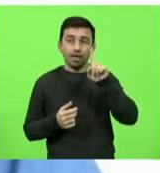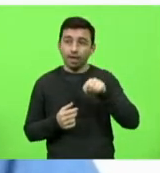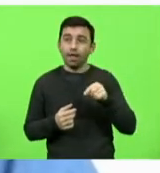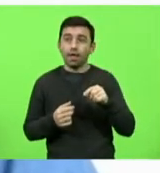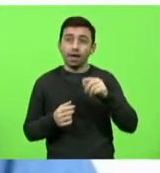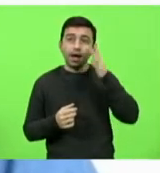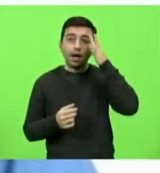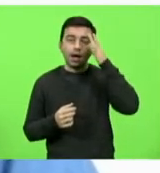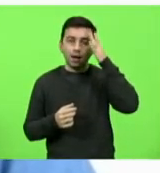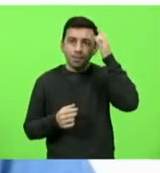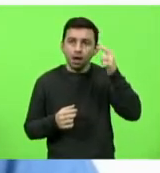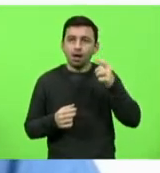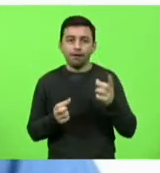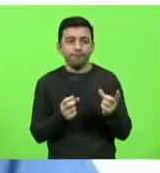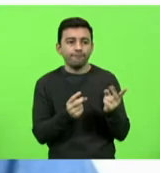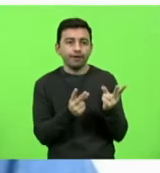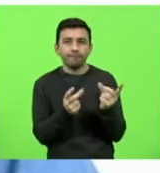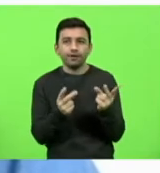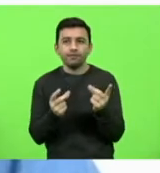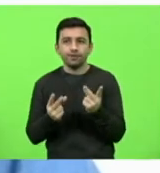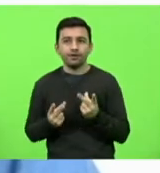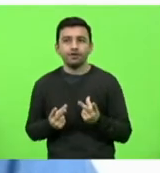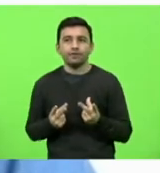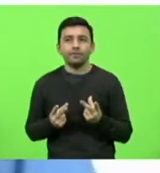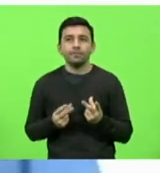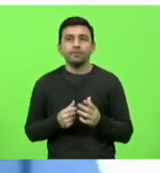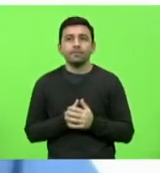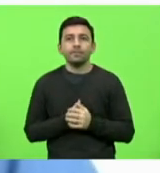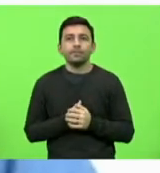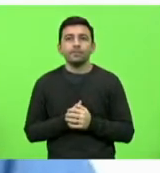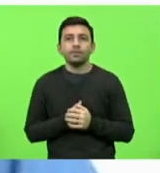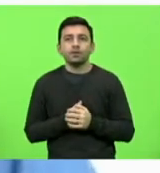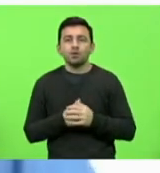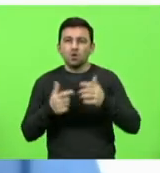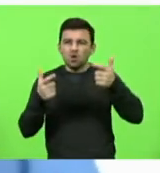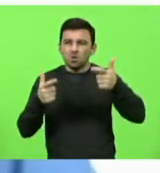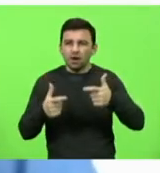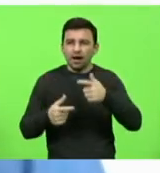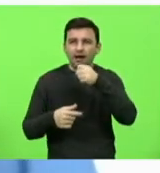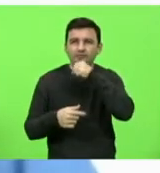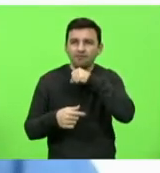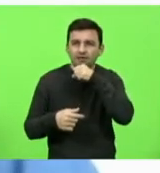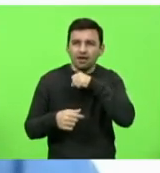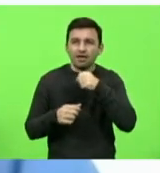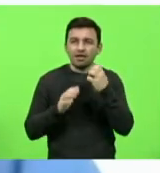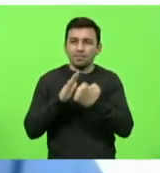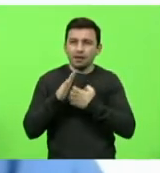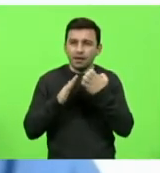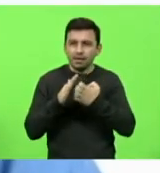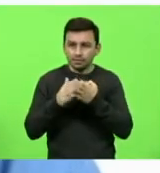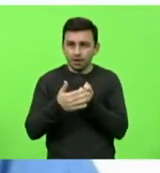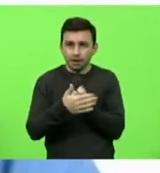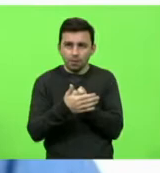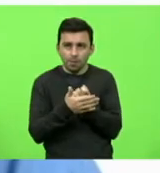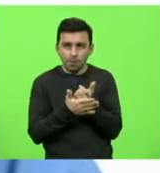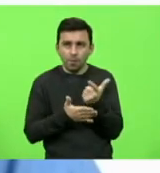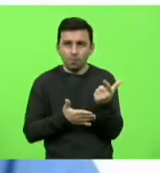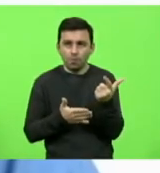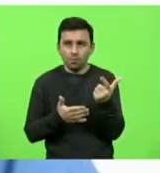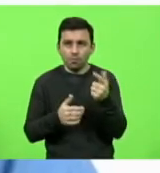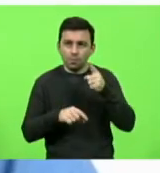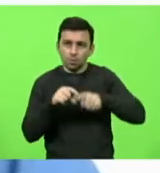dia seguinte nos ferrovelhos, nas empresas que compram esses